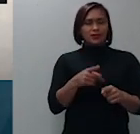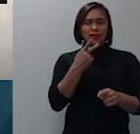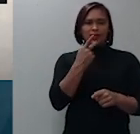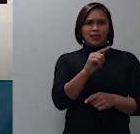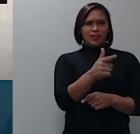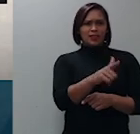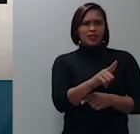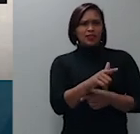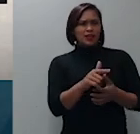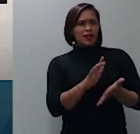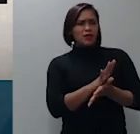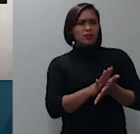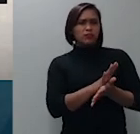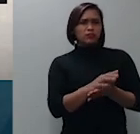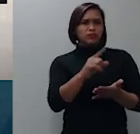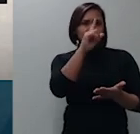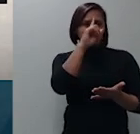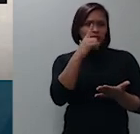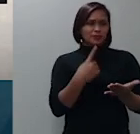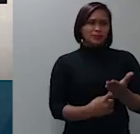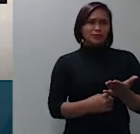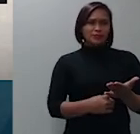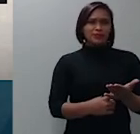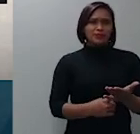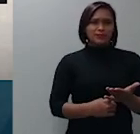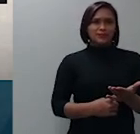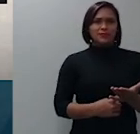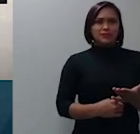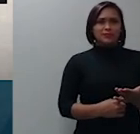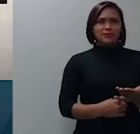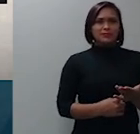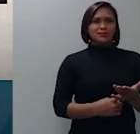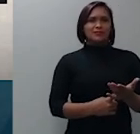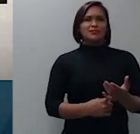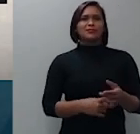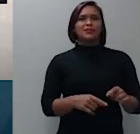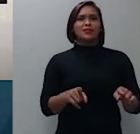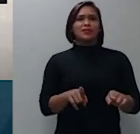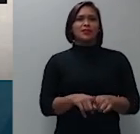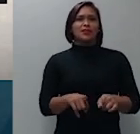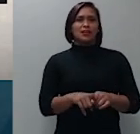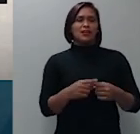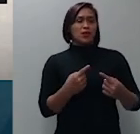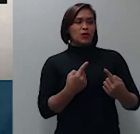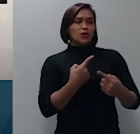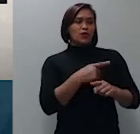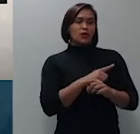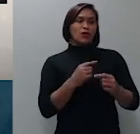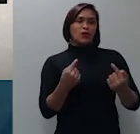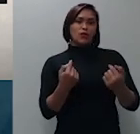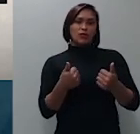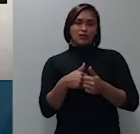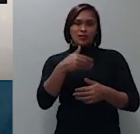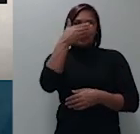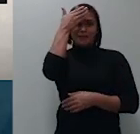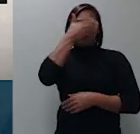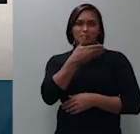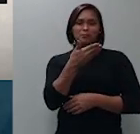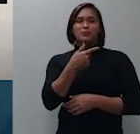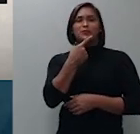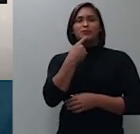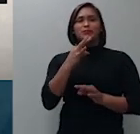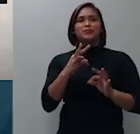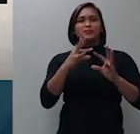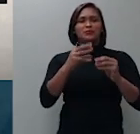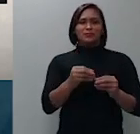inversão do uso da prova a parte ao invés de se rebelar contra a inversão do uso da prova optou por convencer o juiz de que não